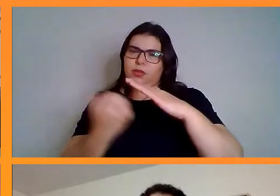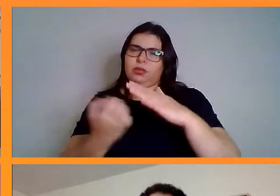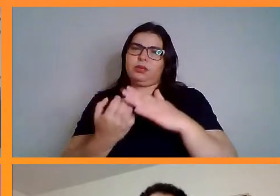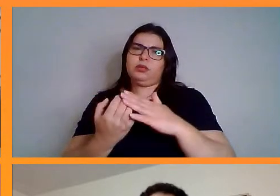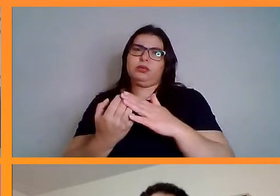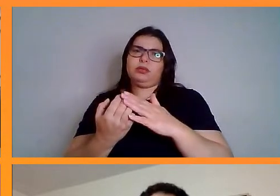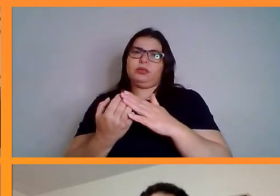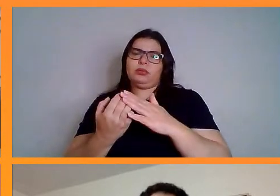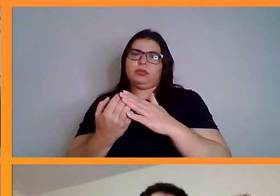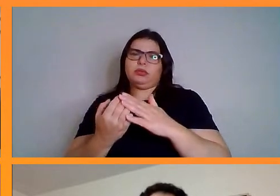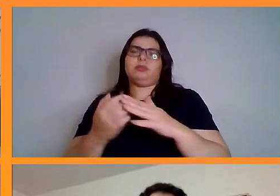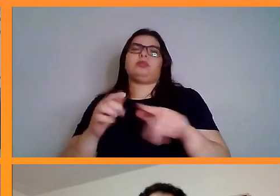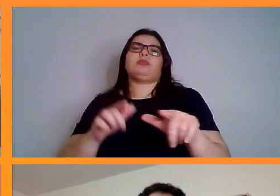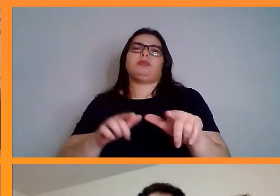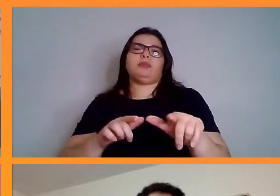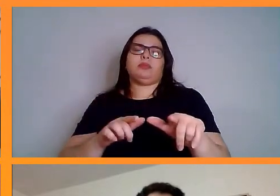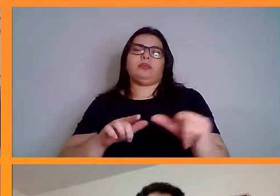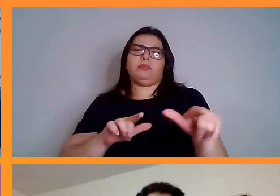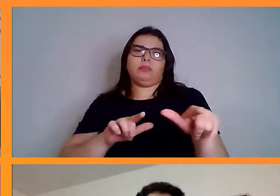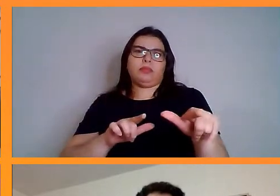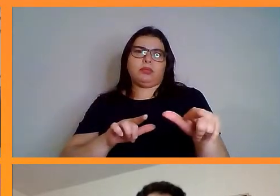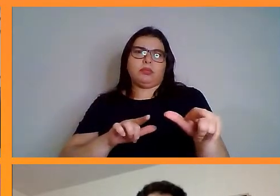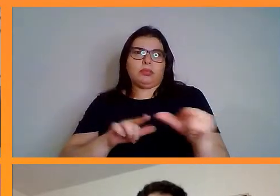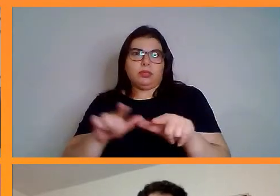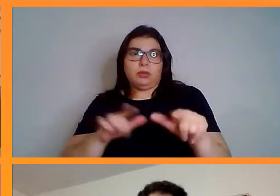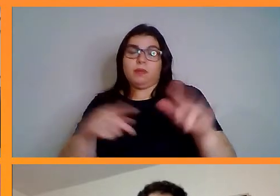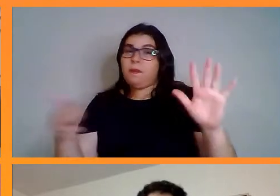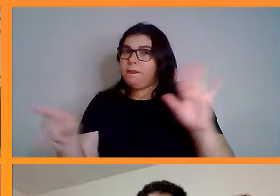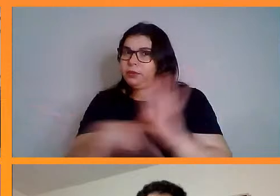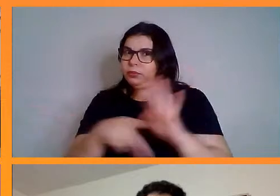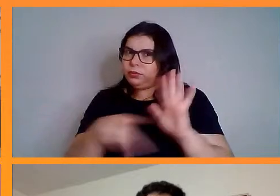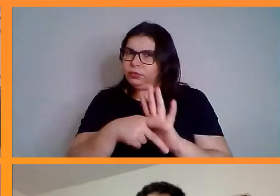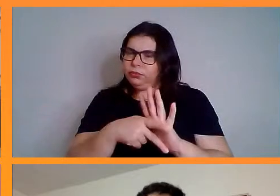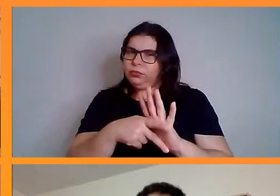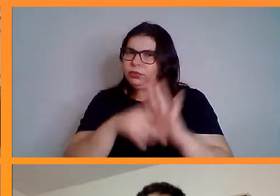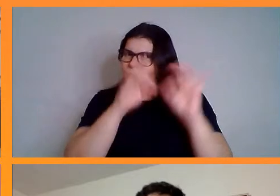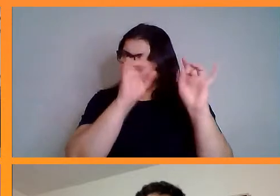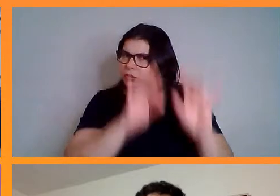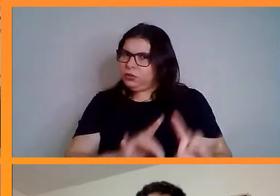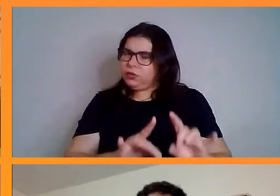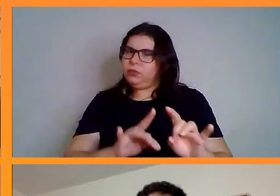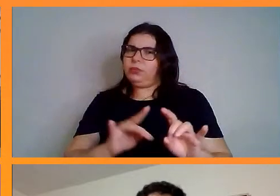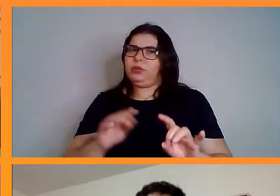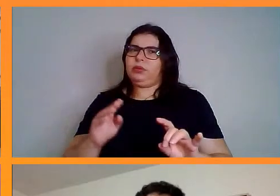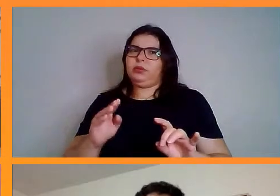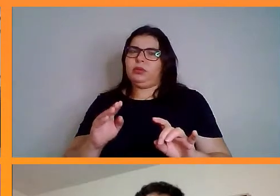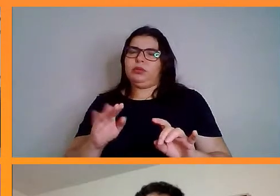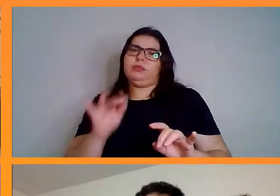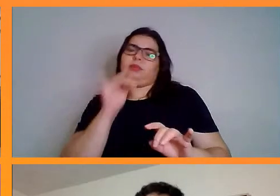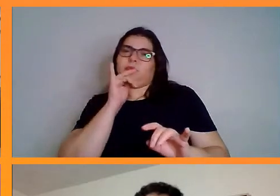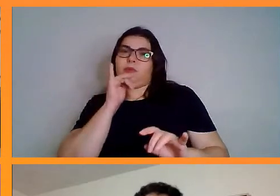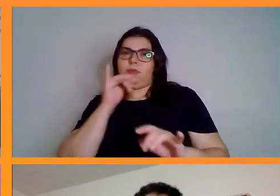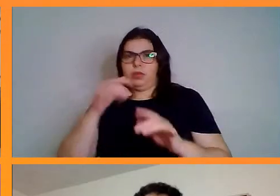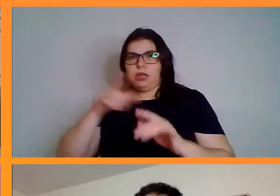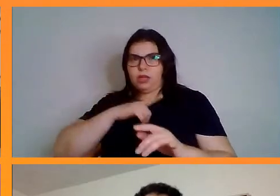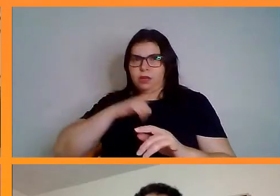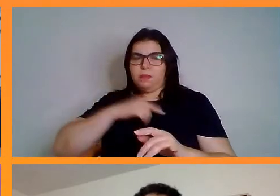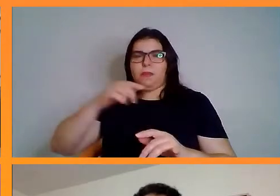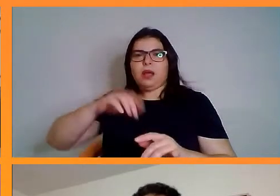né, que trabalham especificamente com isso, existem empresas, por exemplo, para bovino, para caprino,